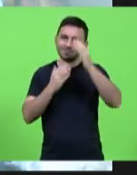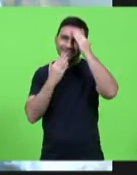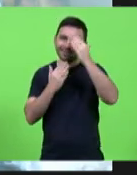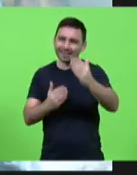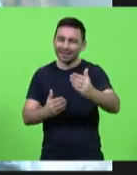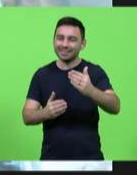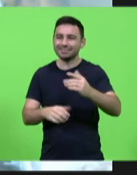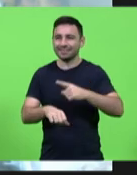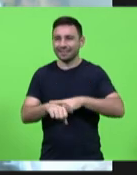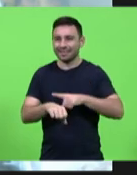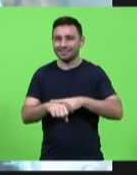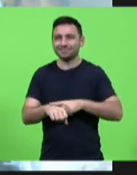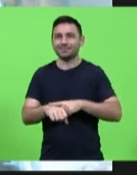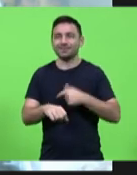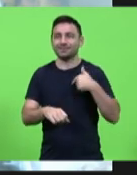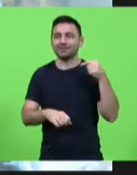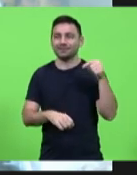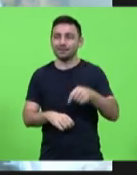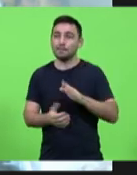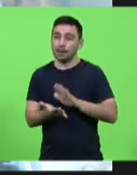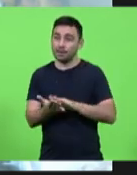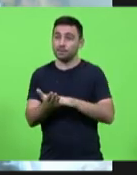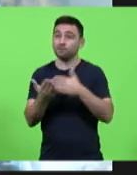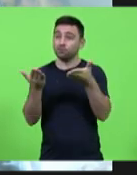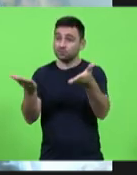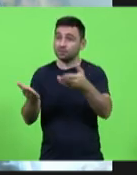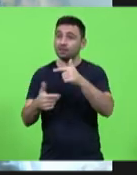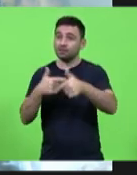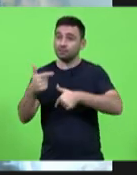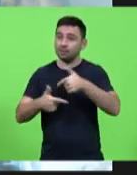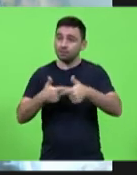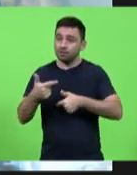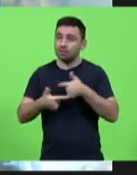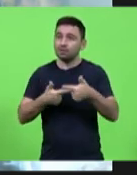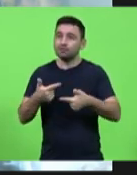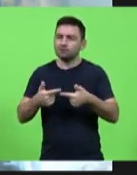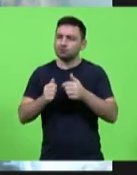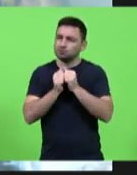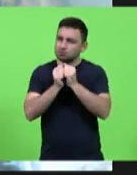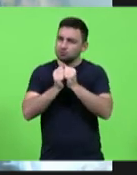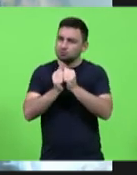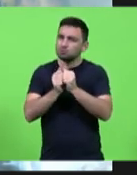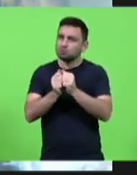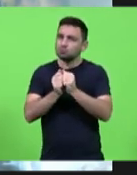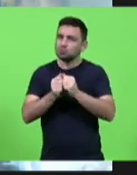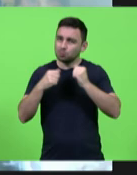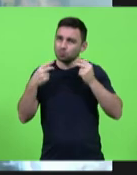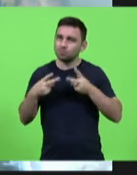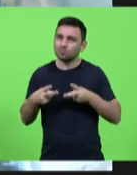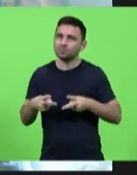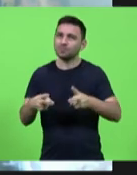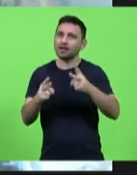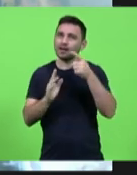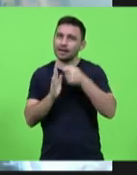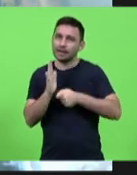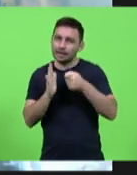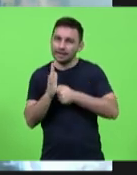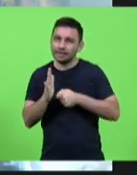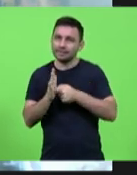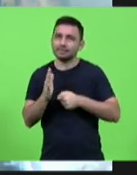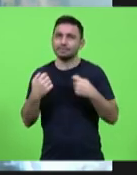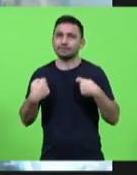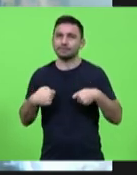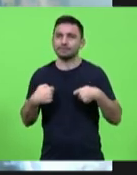espaço Luciane parabéns pelo trabalho e seguimos juntos de frente às lutas necessárias